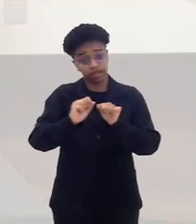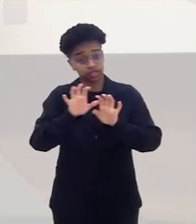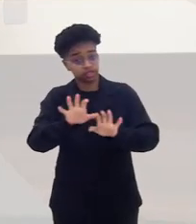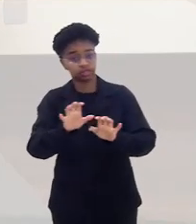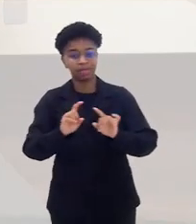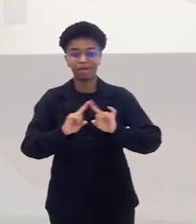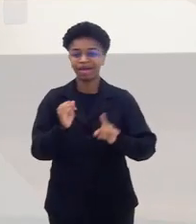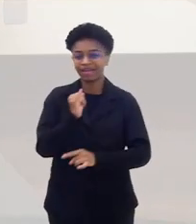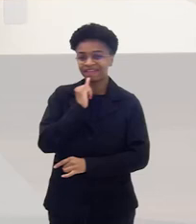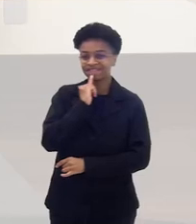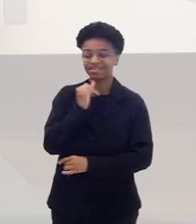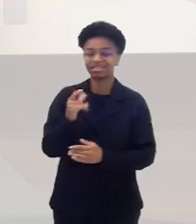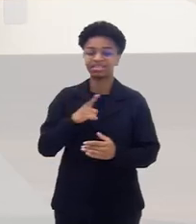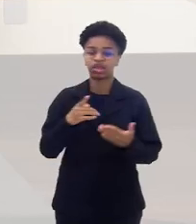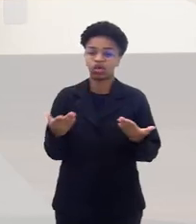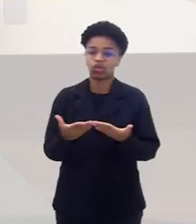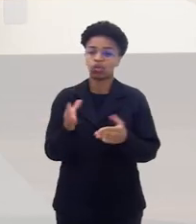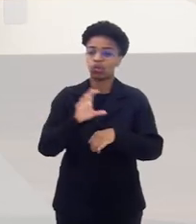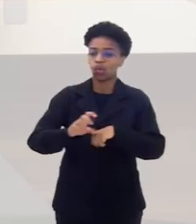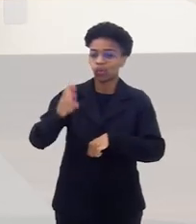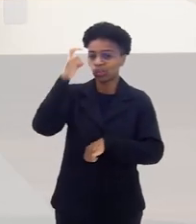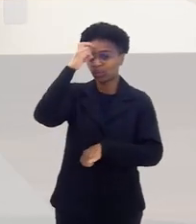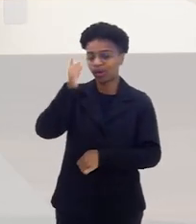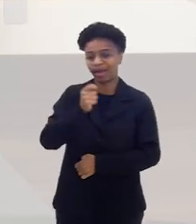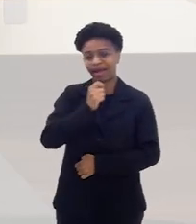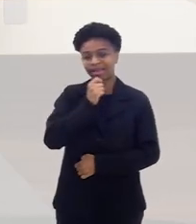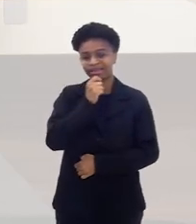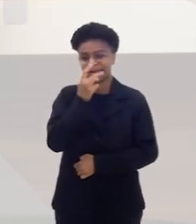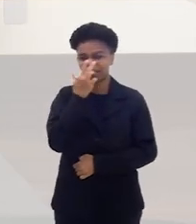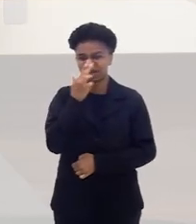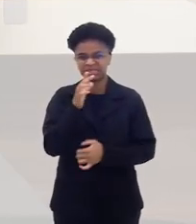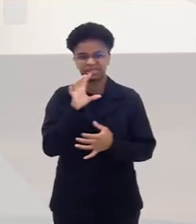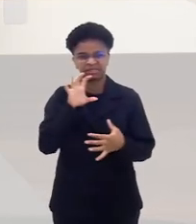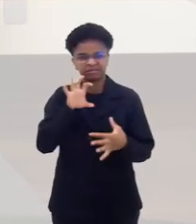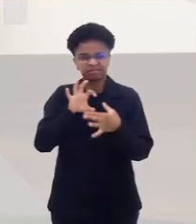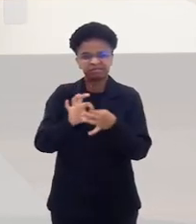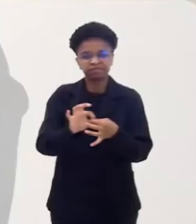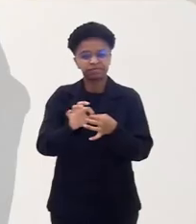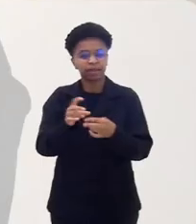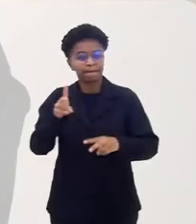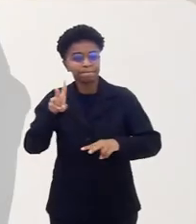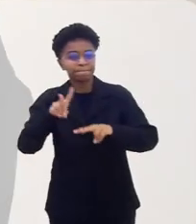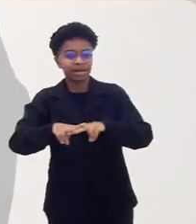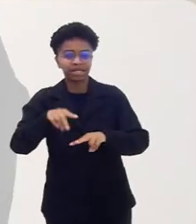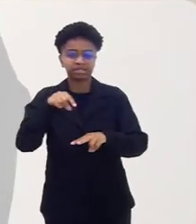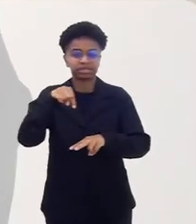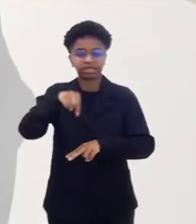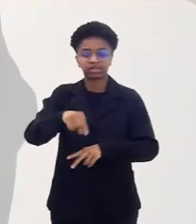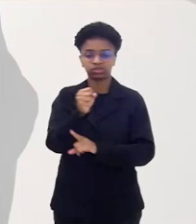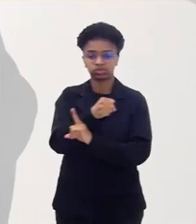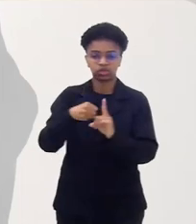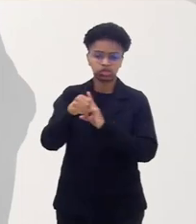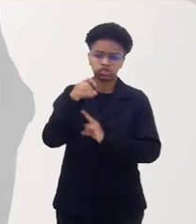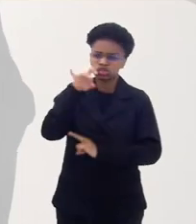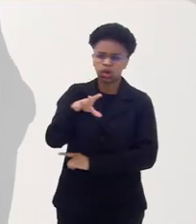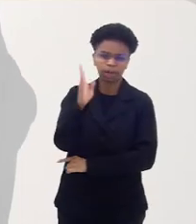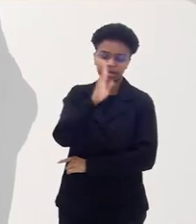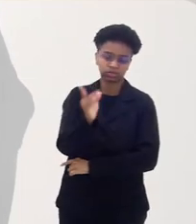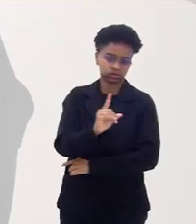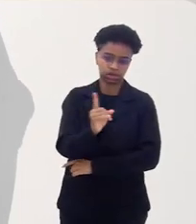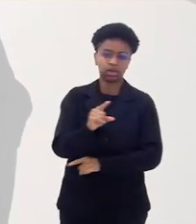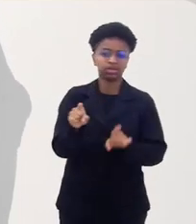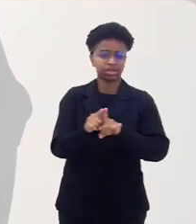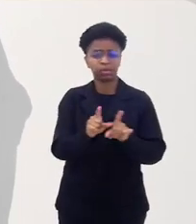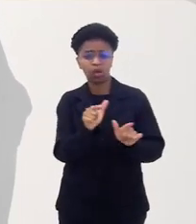Infelizmente, nós temos uma cultura ainda arraigada na sociedade, não só no Brasil,